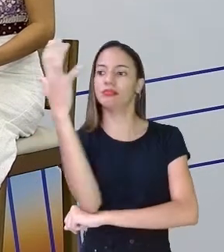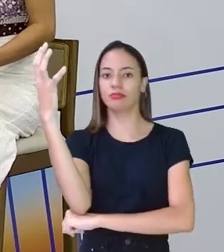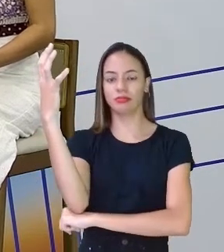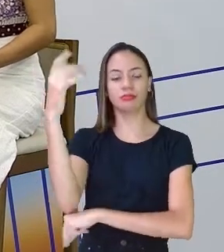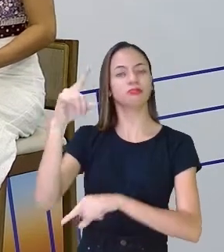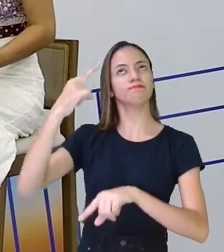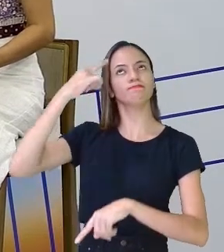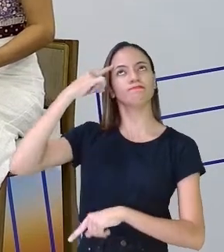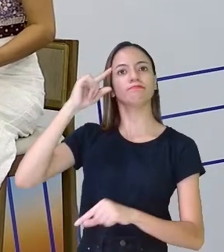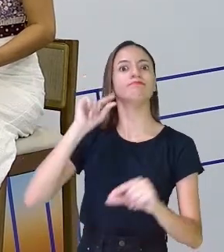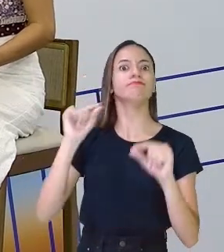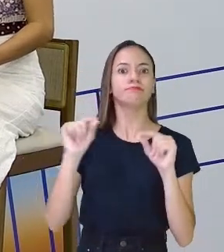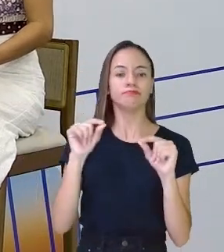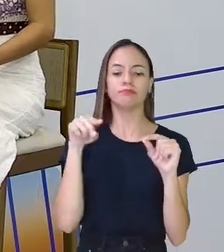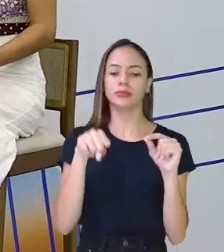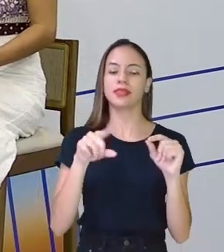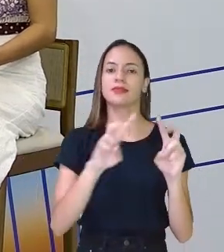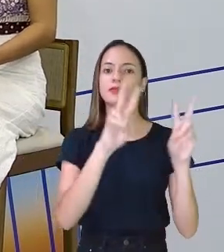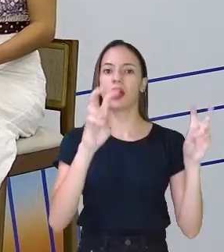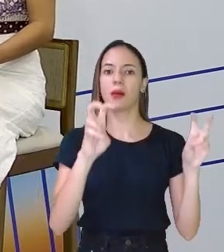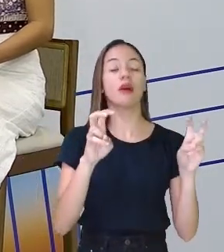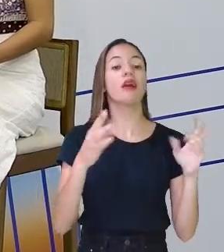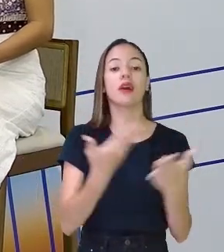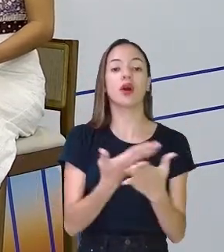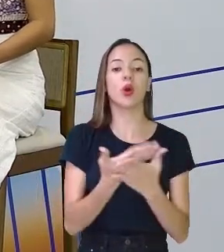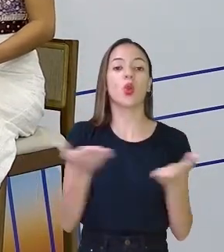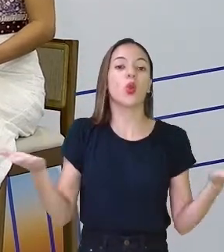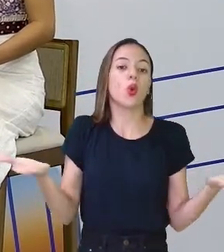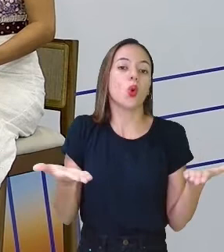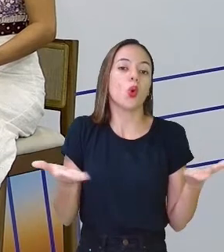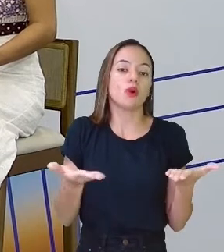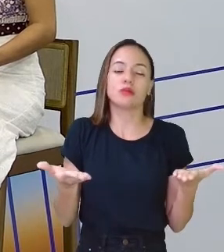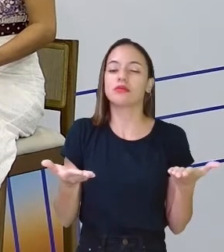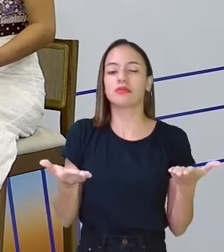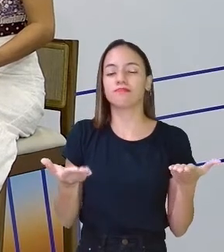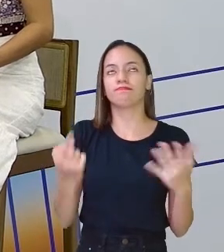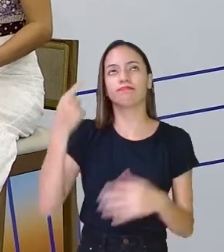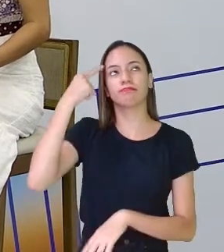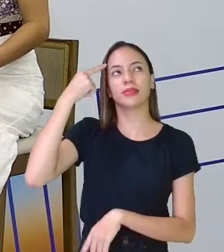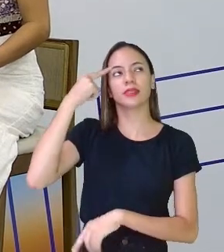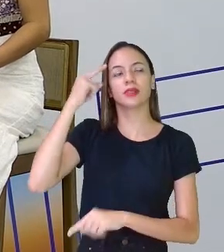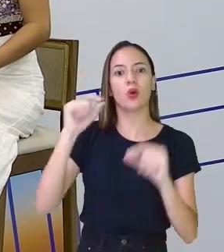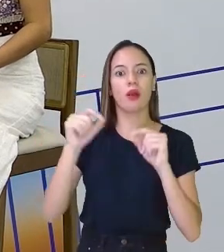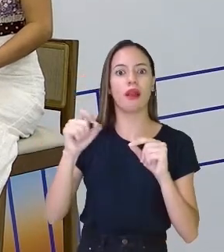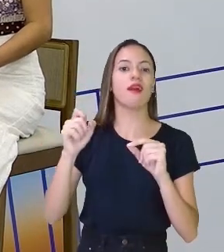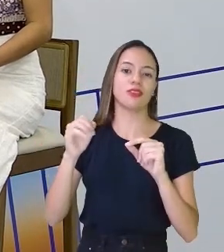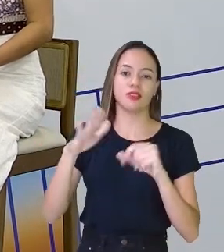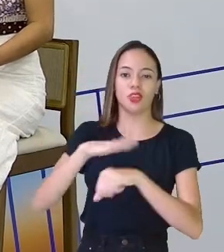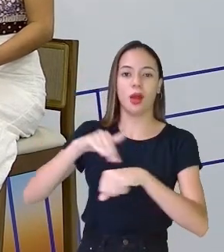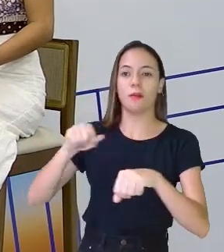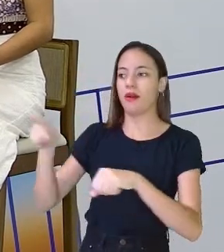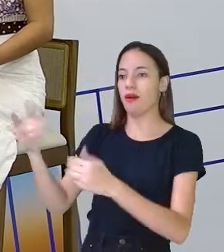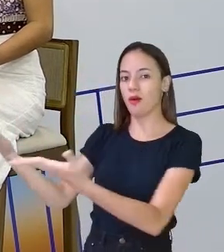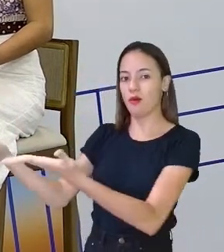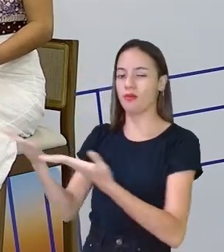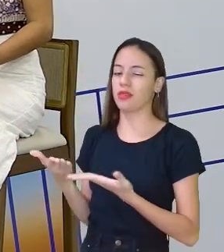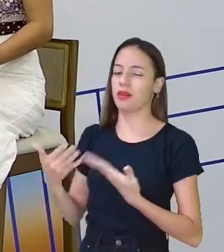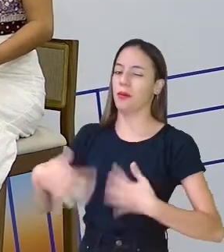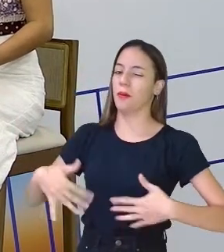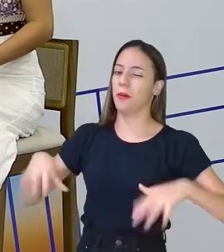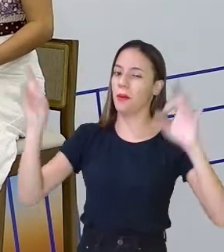Pensando nisso, na nossa aula de hoje, a gente resolveu trazer um convidado muito especial.